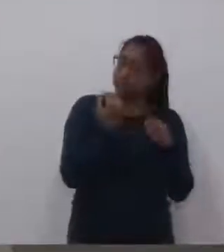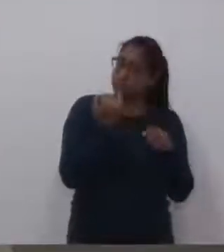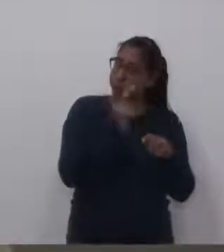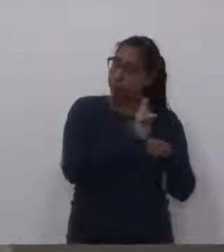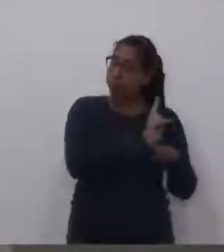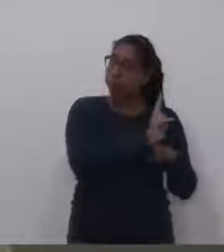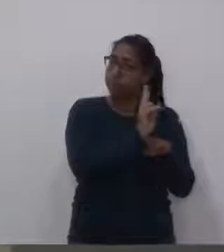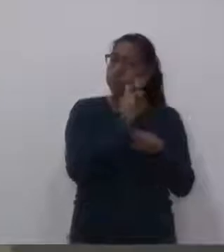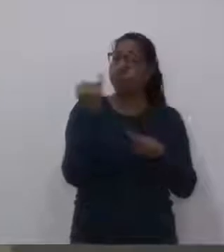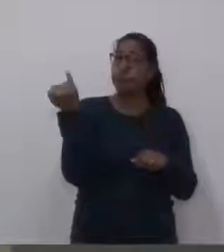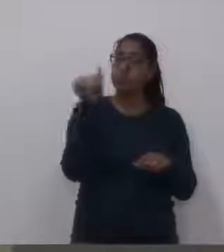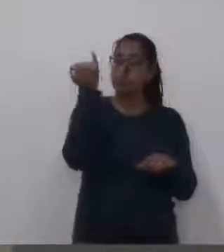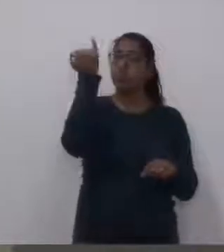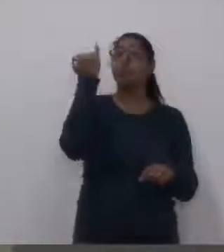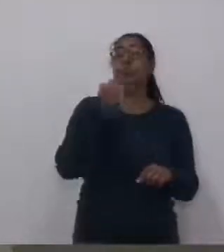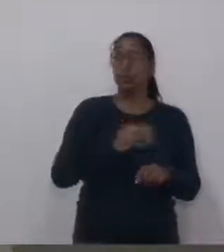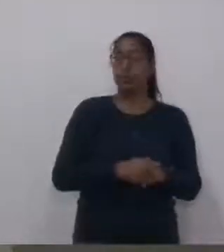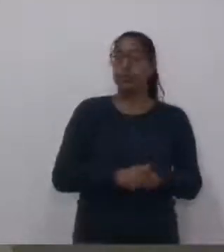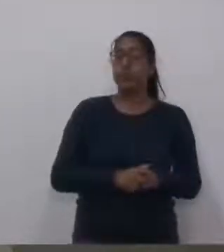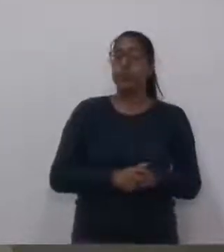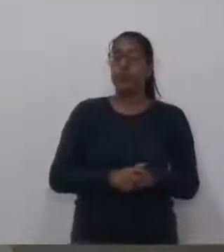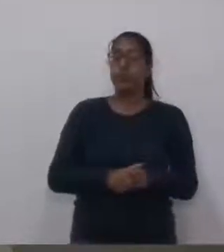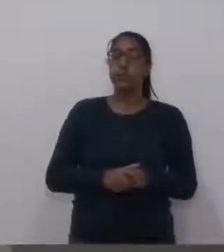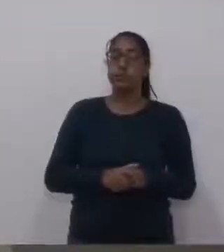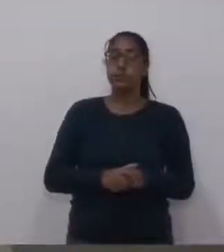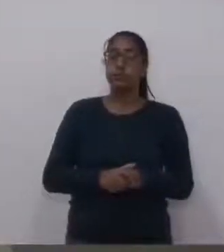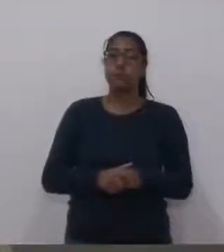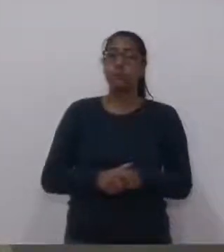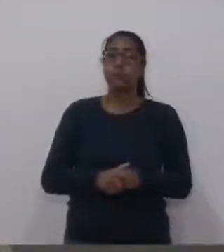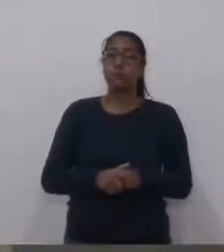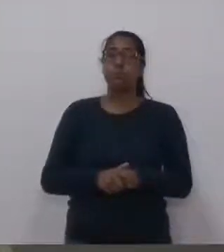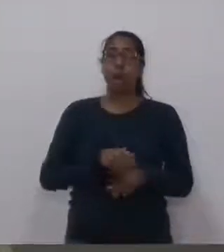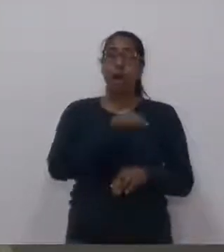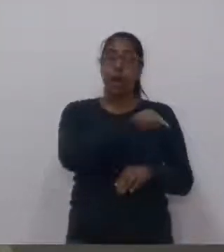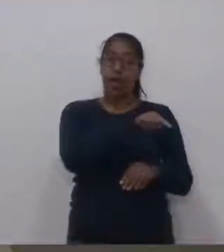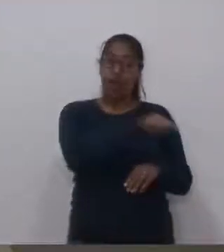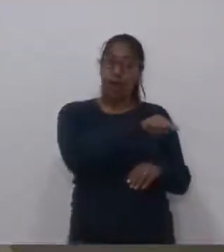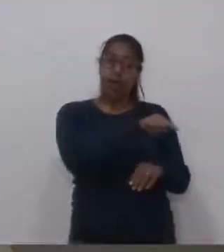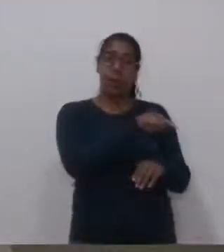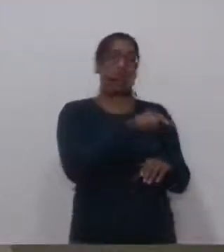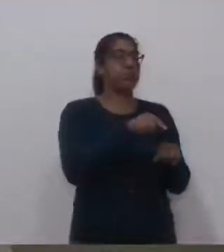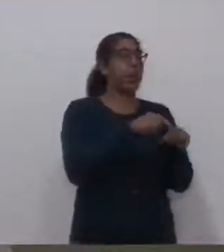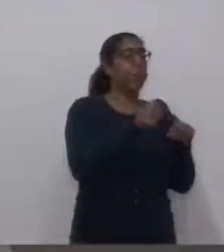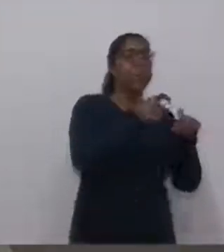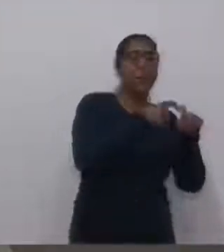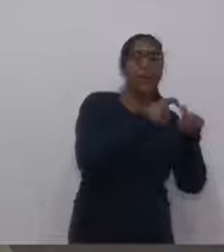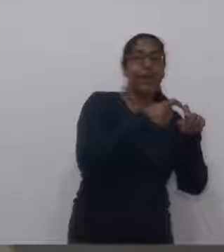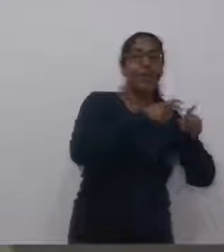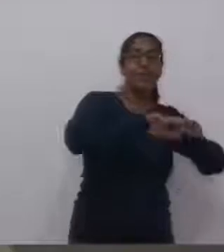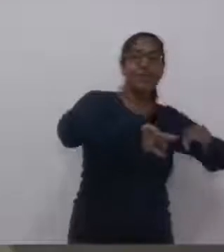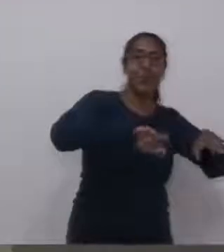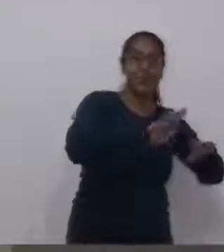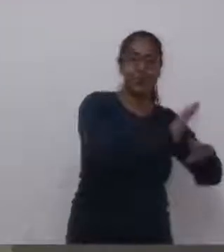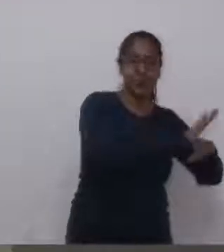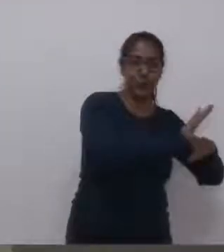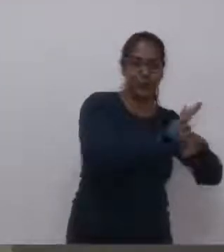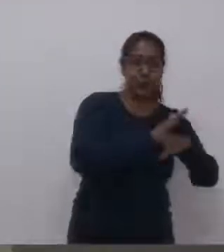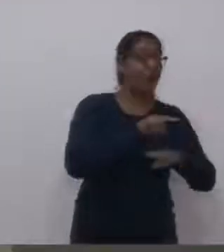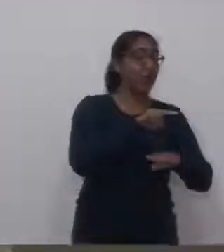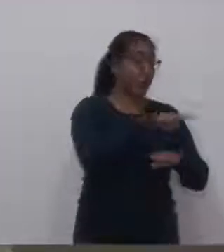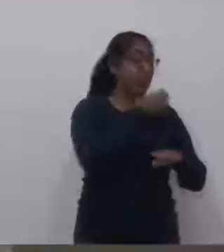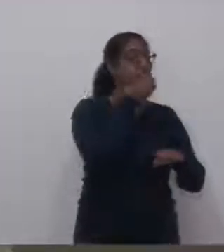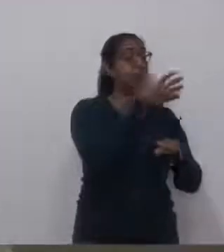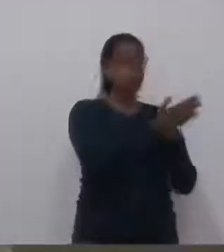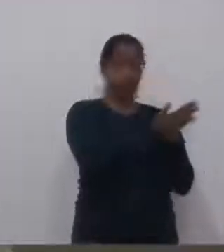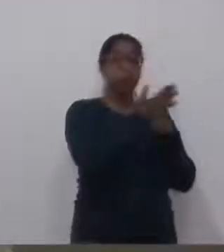trabalho feito pelas entidades é fundamental para o município, né, esse trabalho de parceria, mas que faça esse acompanhamento, fiscalização, para